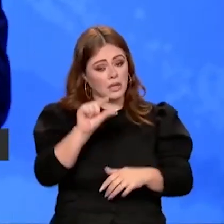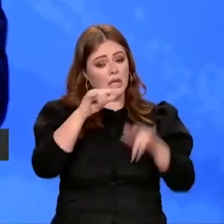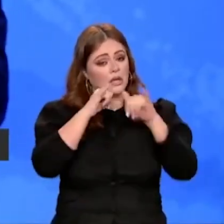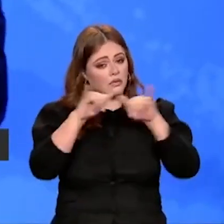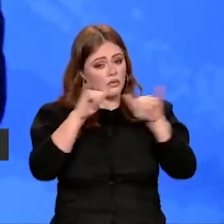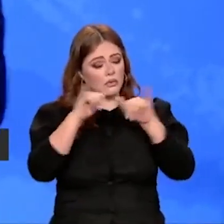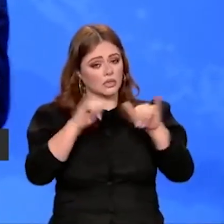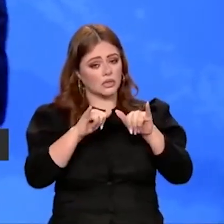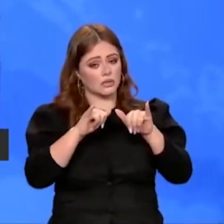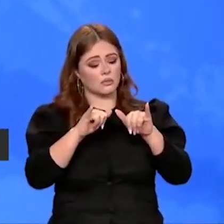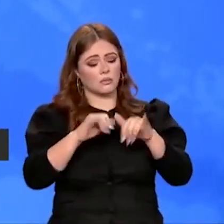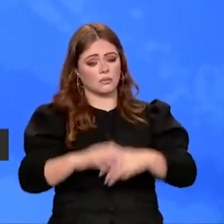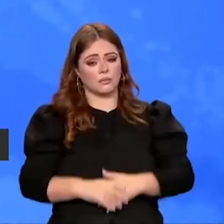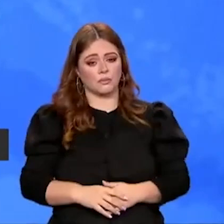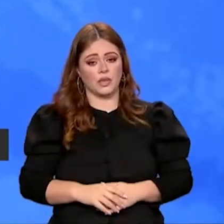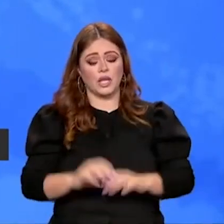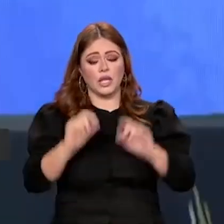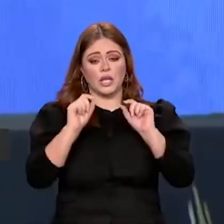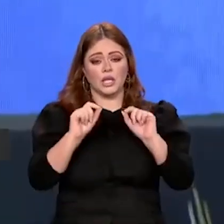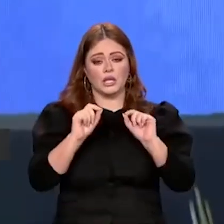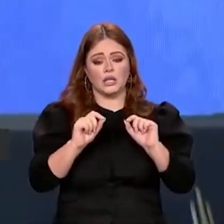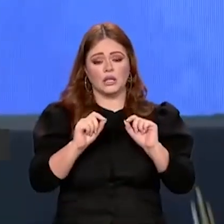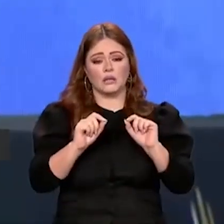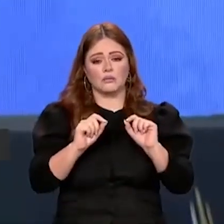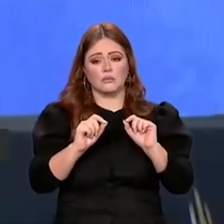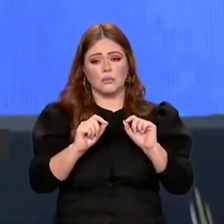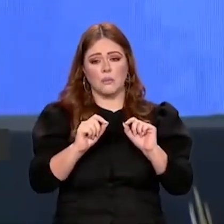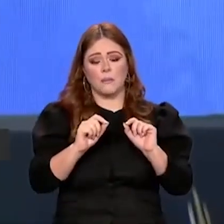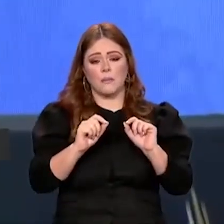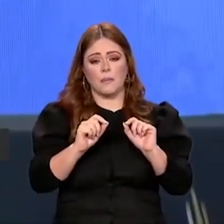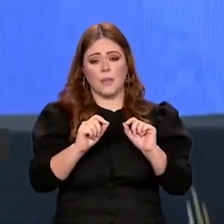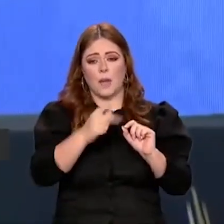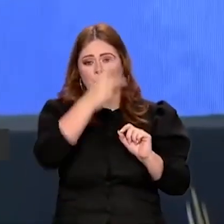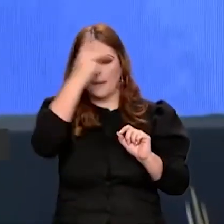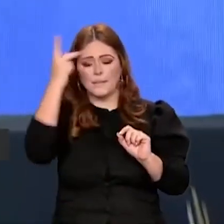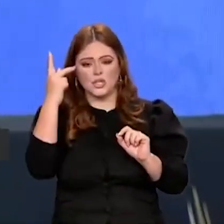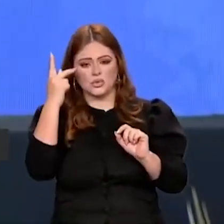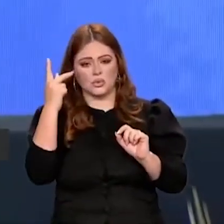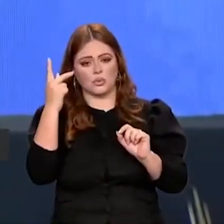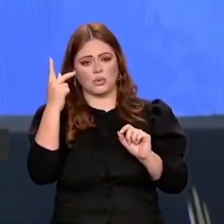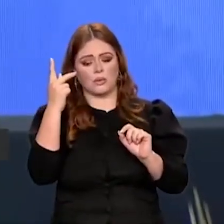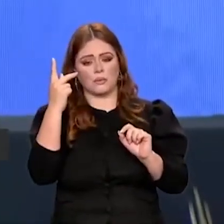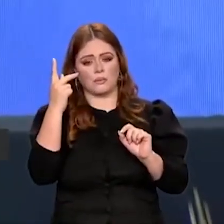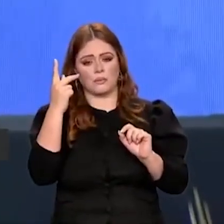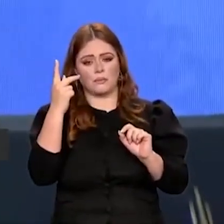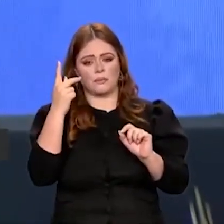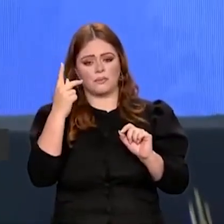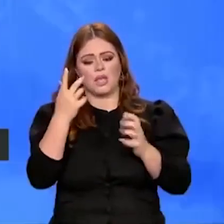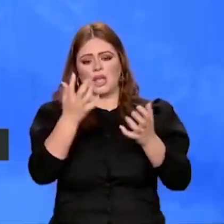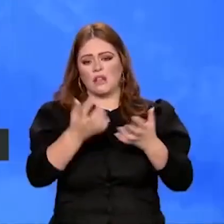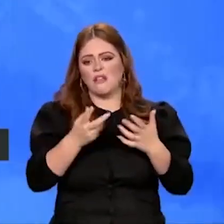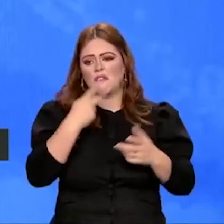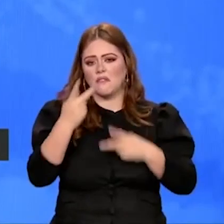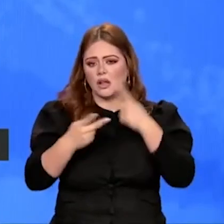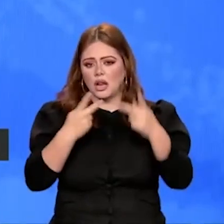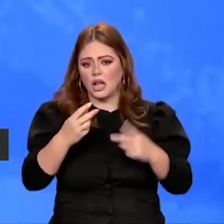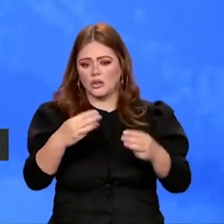no jornal, de que tinha alguém reivindicando o Ministério da Saúde.